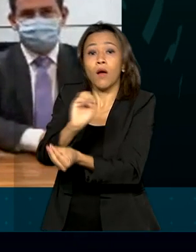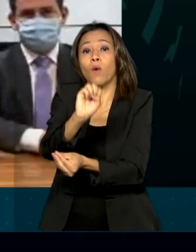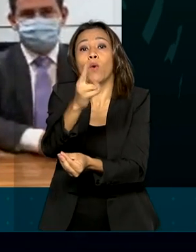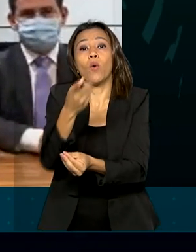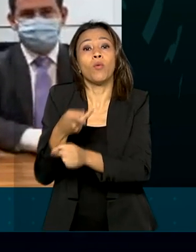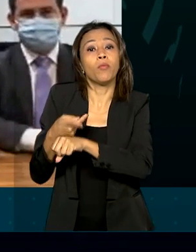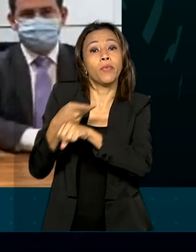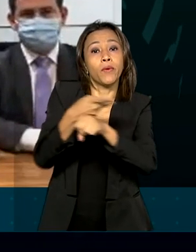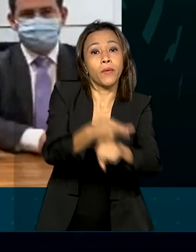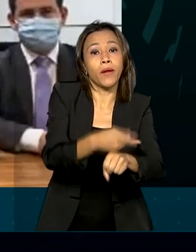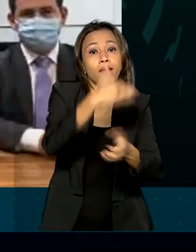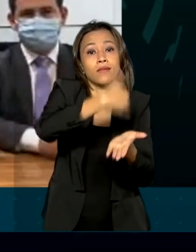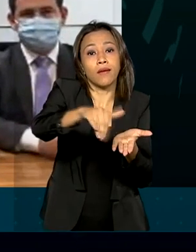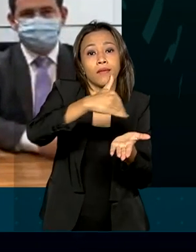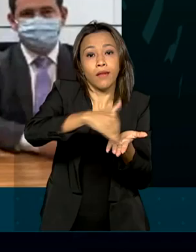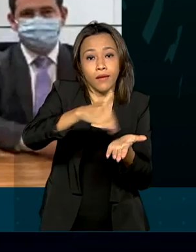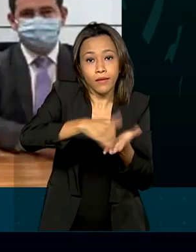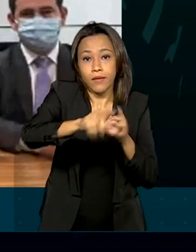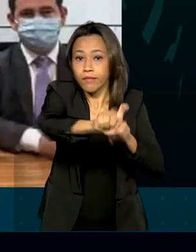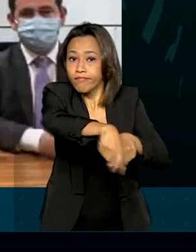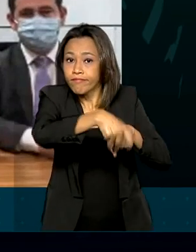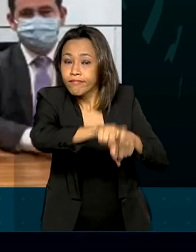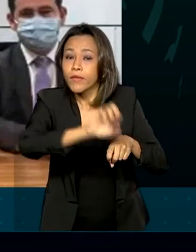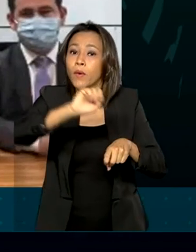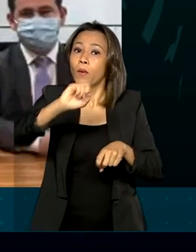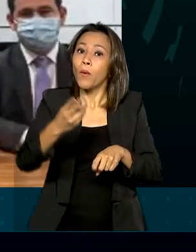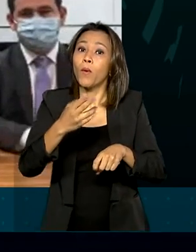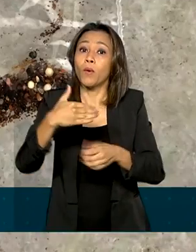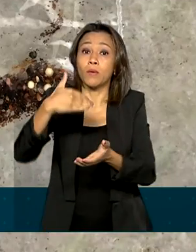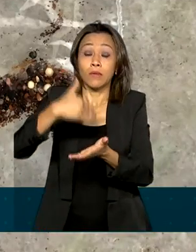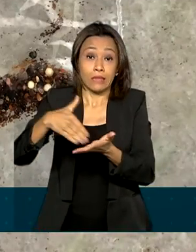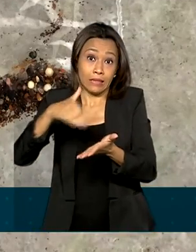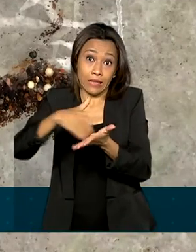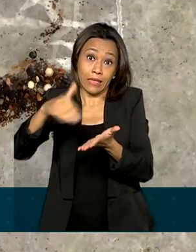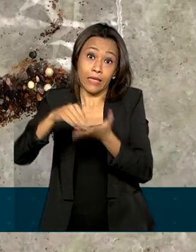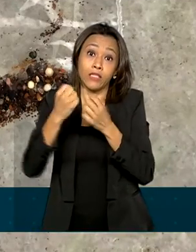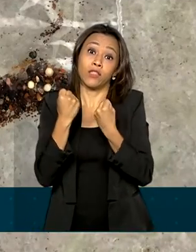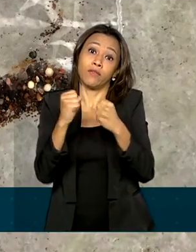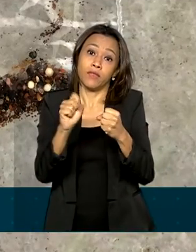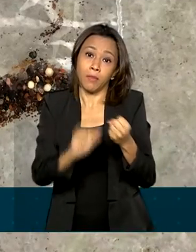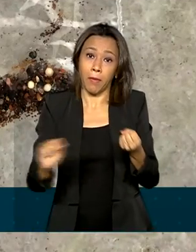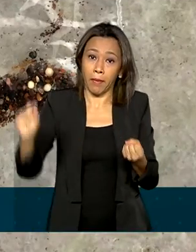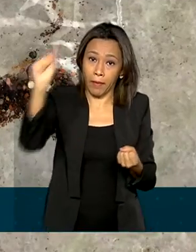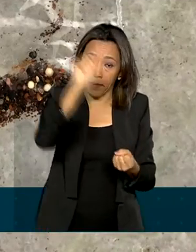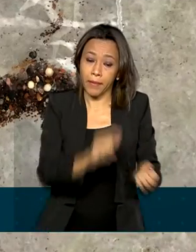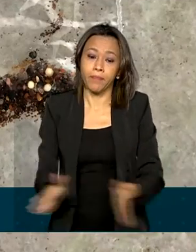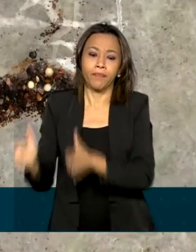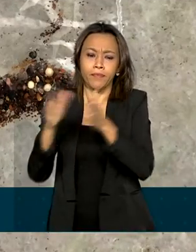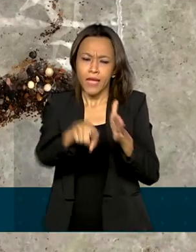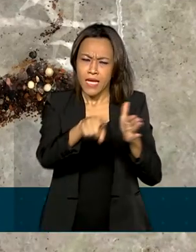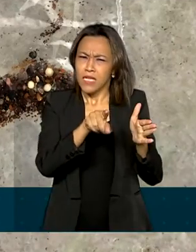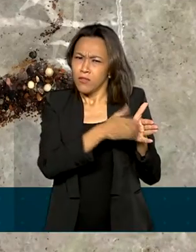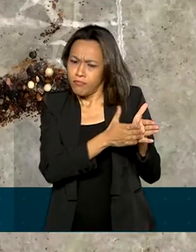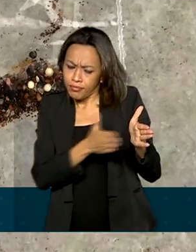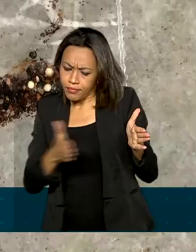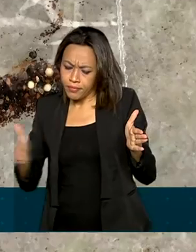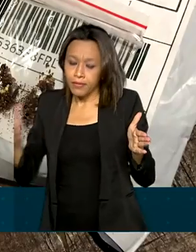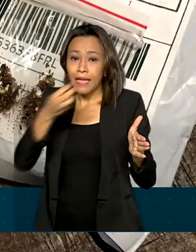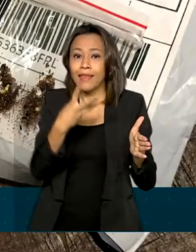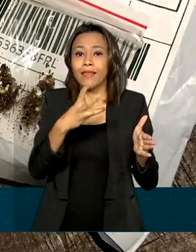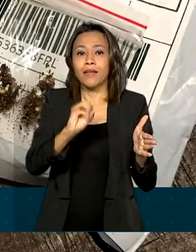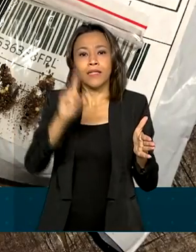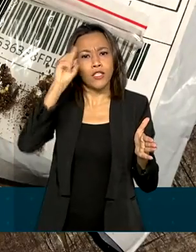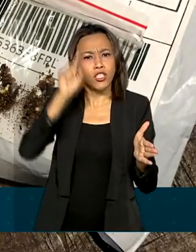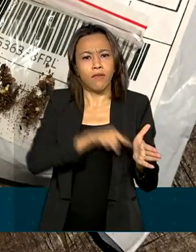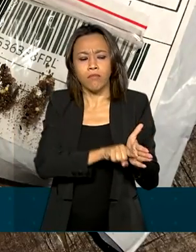a Secretaria da Agricultura ou as agentes de defesa do Estado. As investigações devem durar 30 dias e